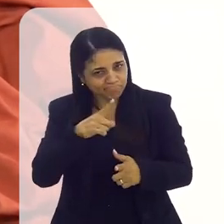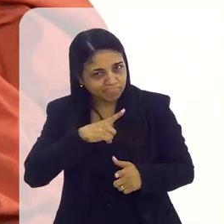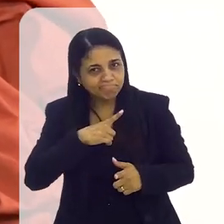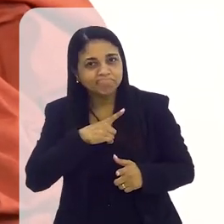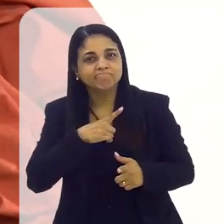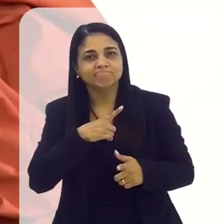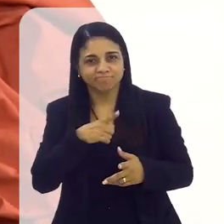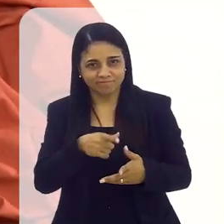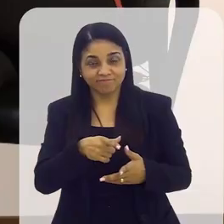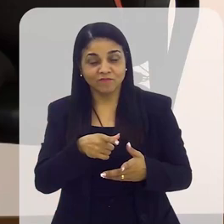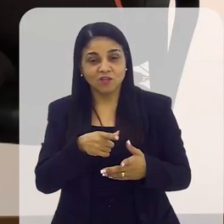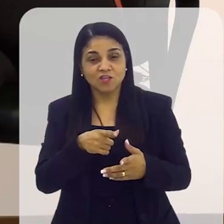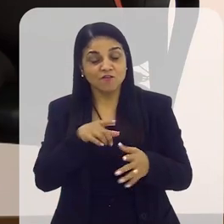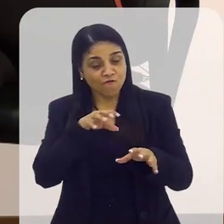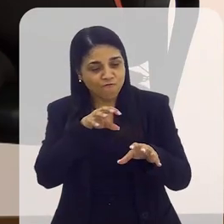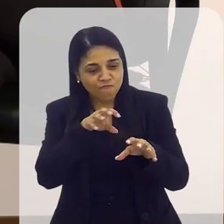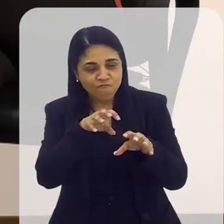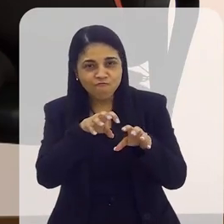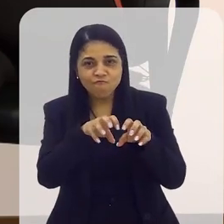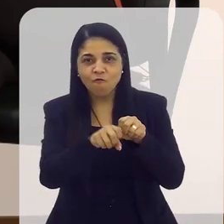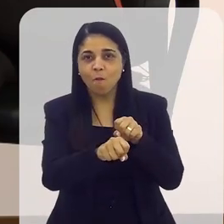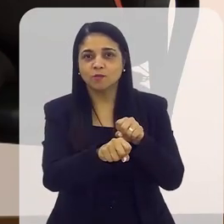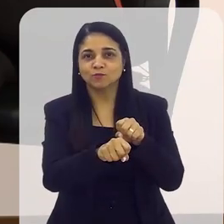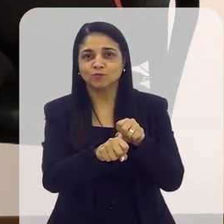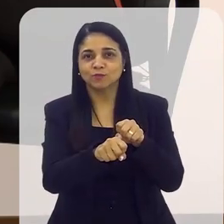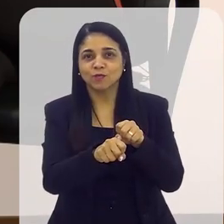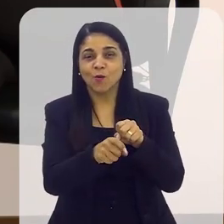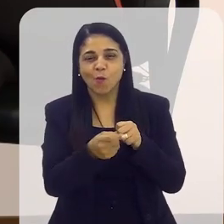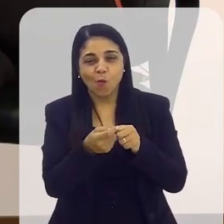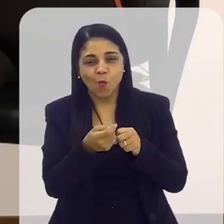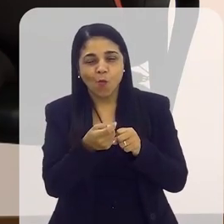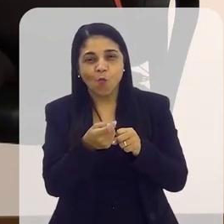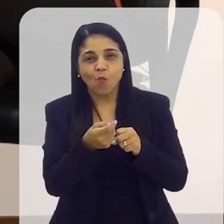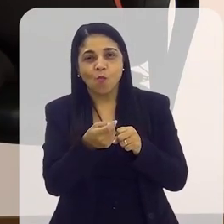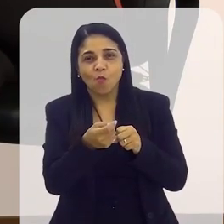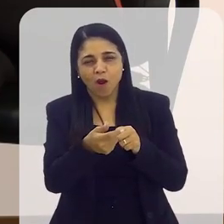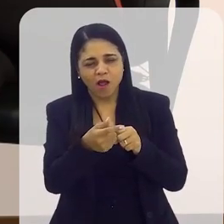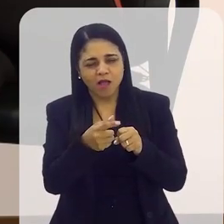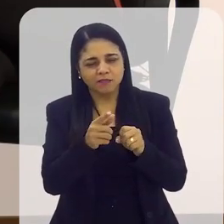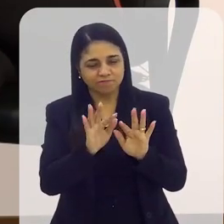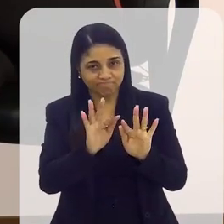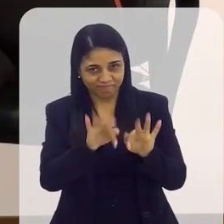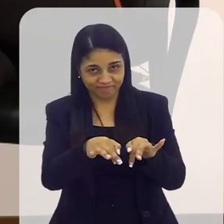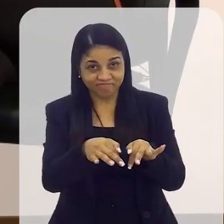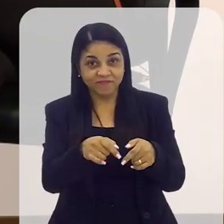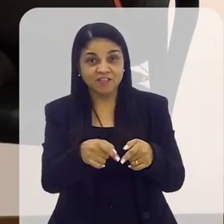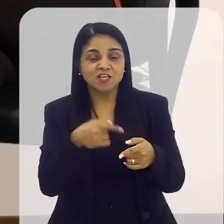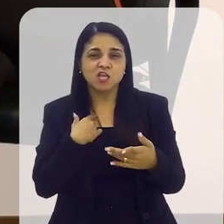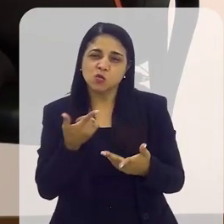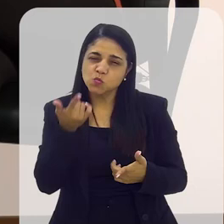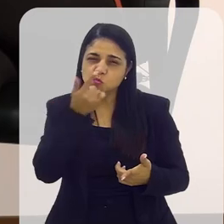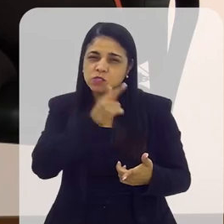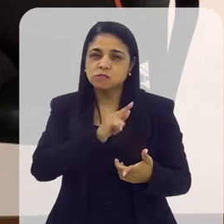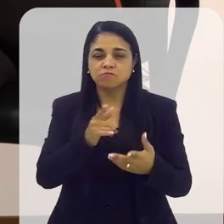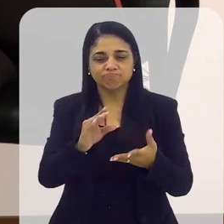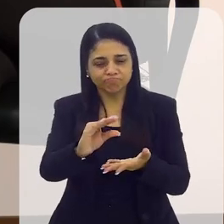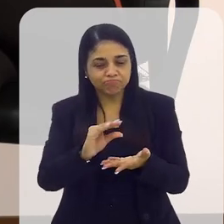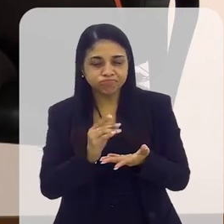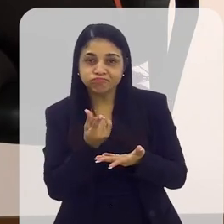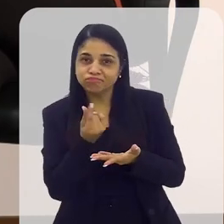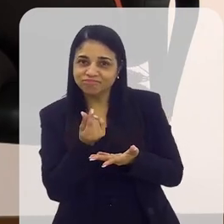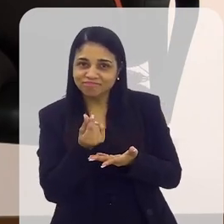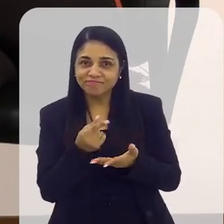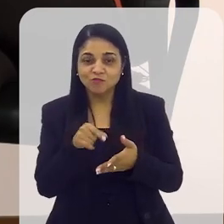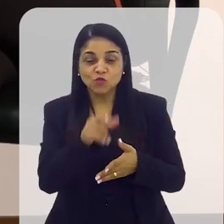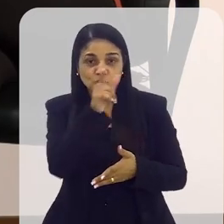E faltando pouco para a formatura, ele já estava começando a fazer os cortes e ganhar por isso e tal,